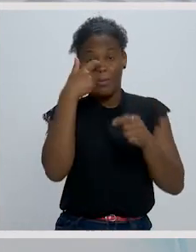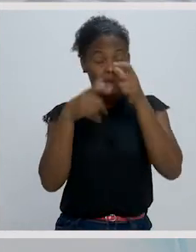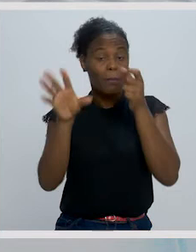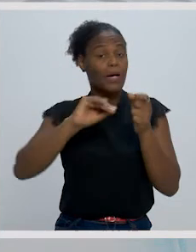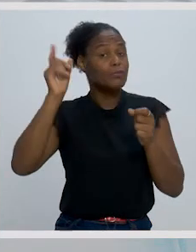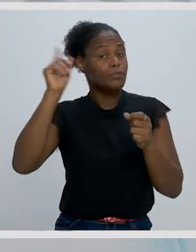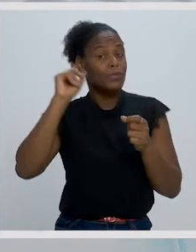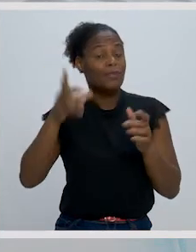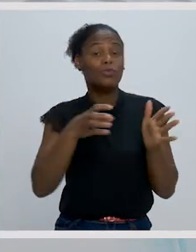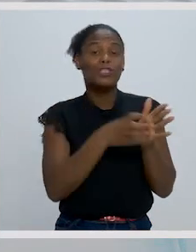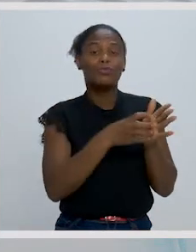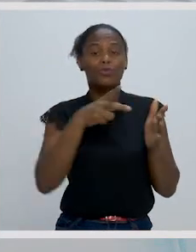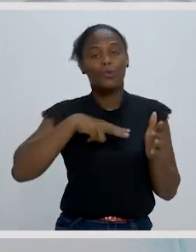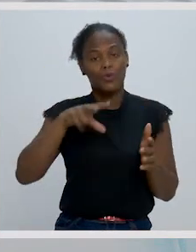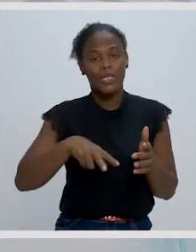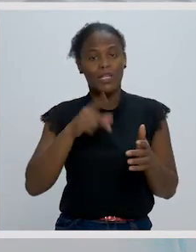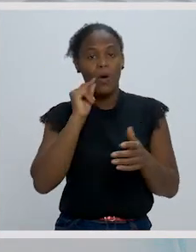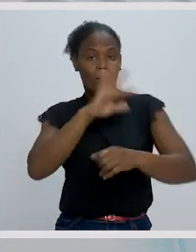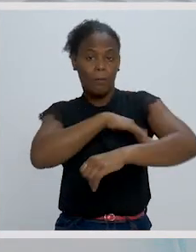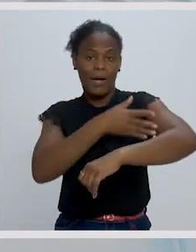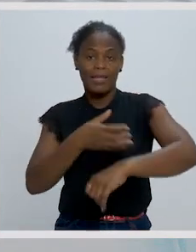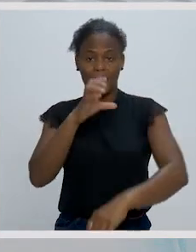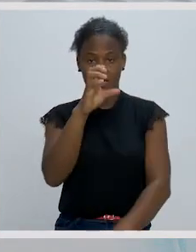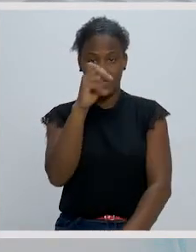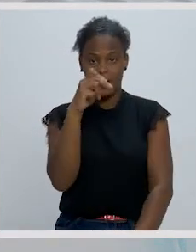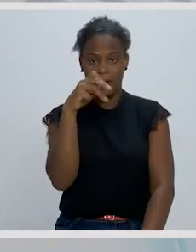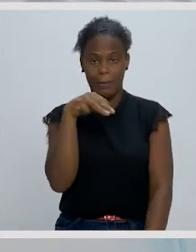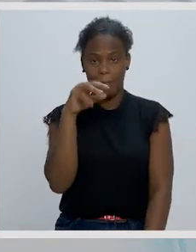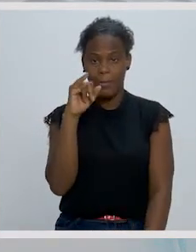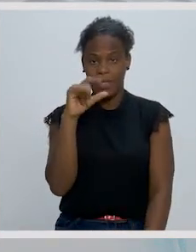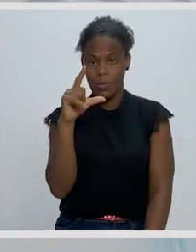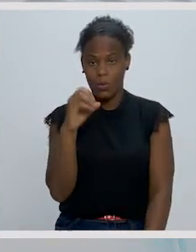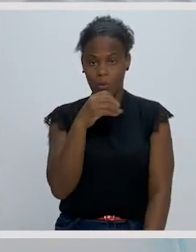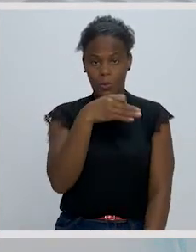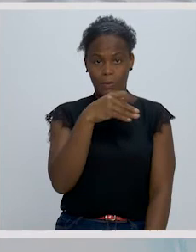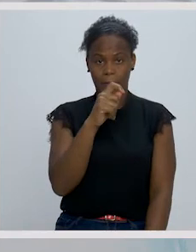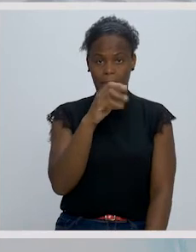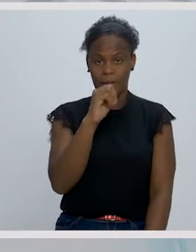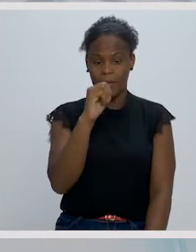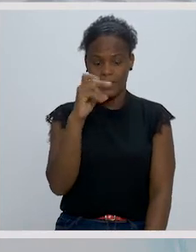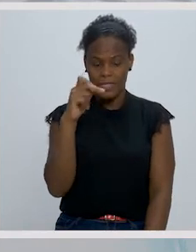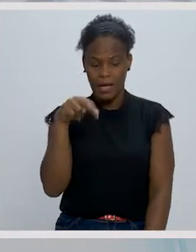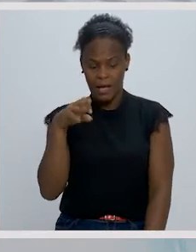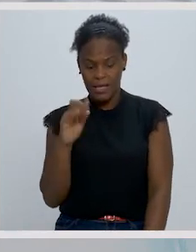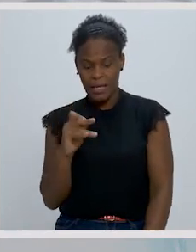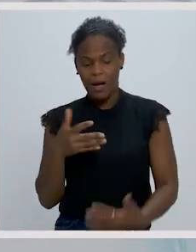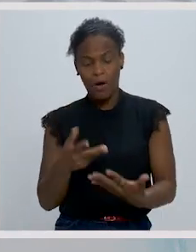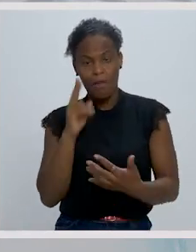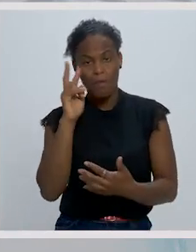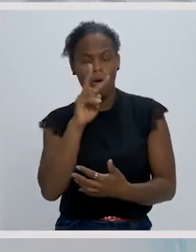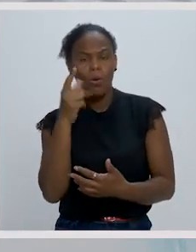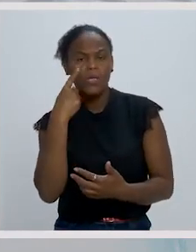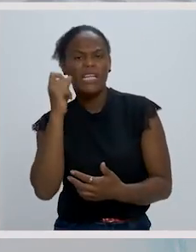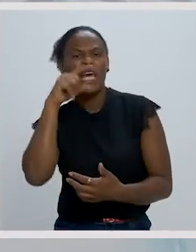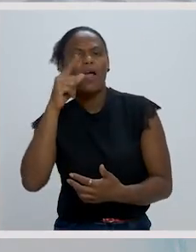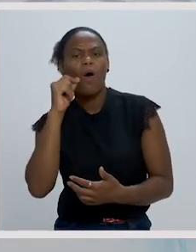simbolismo português, que é o poeta Camilo Pessanho. Vamos então conhecer o Camilo Pessanho e saber quem